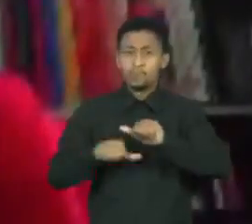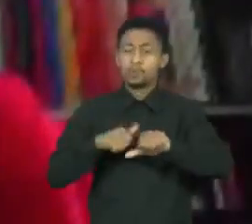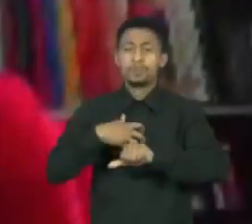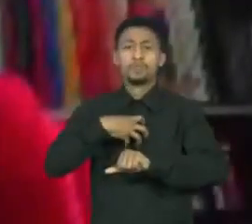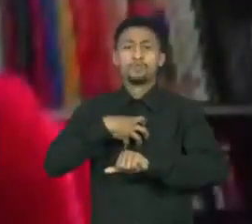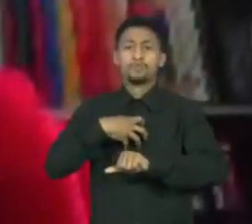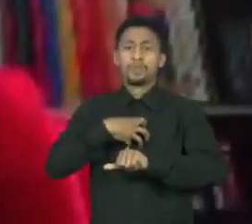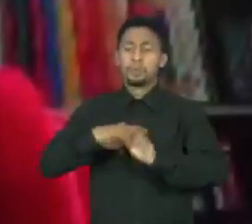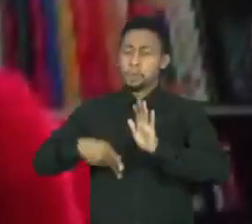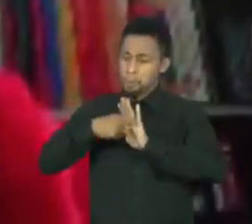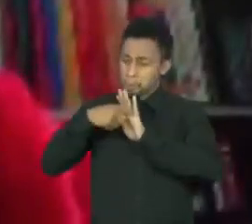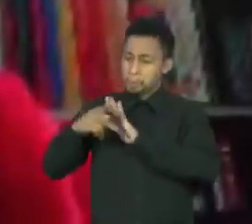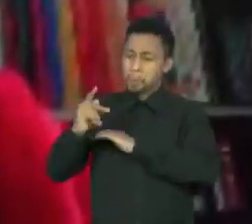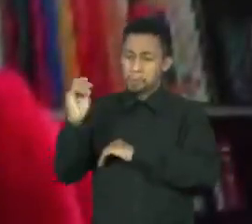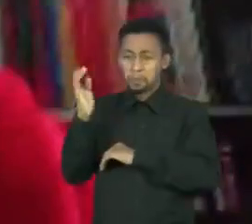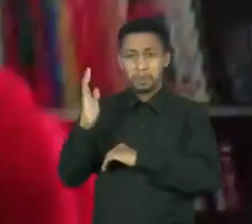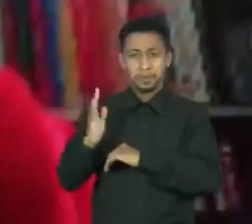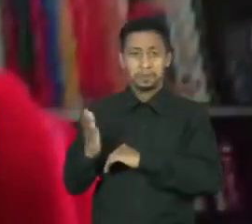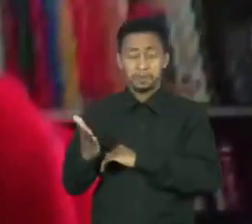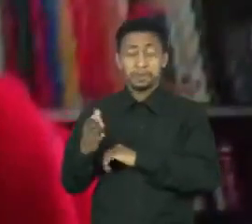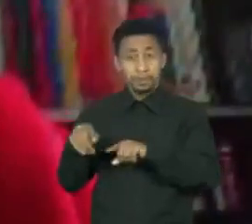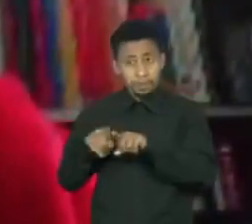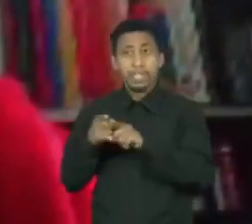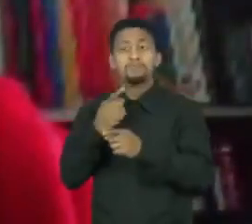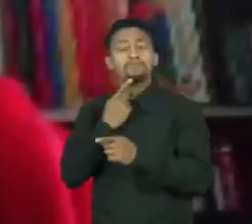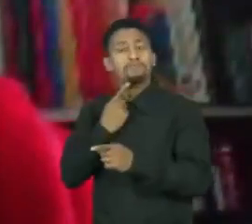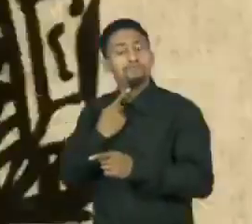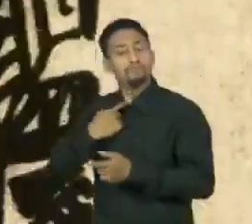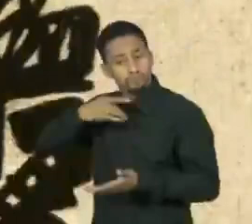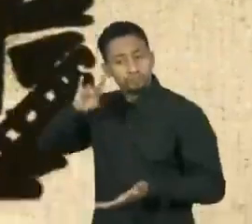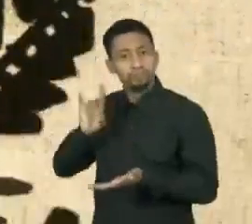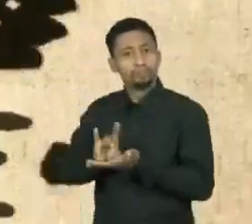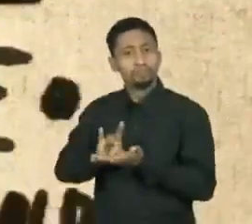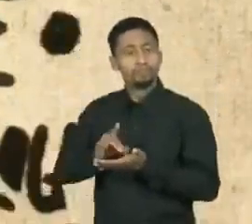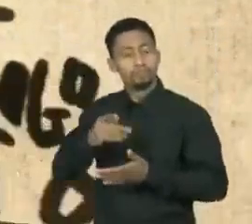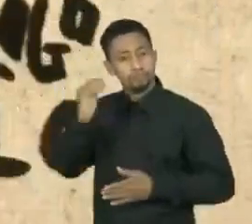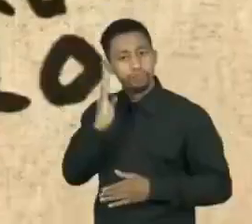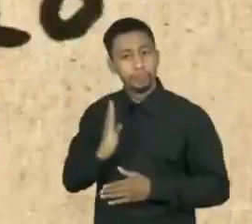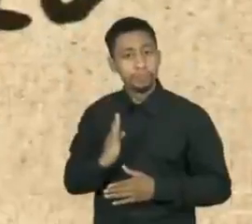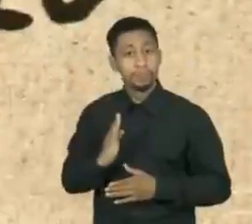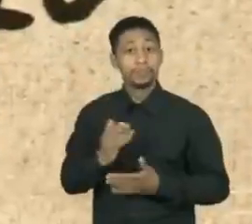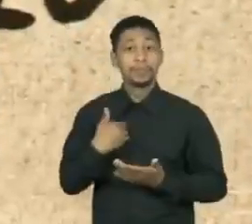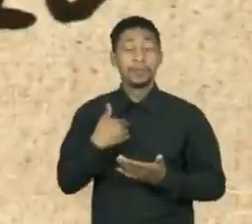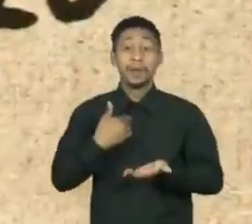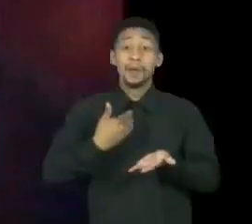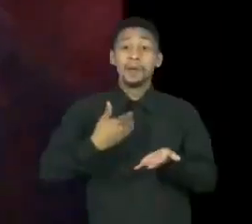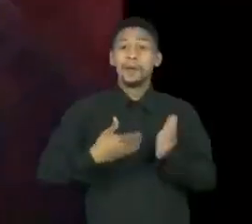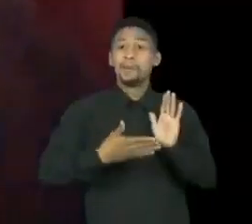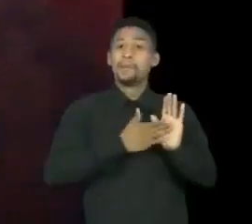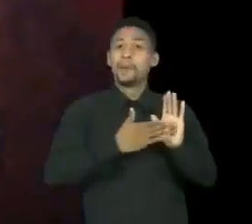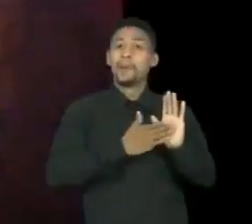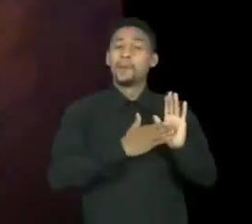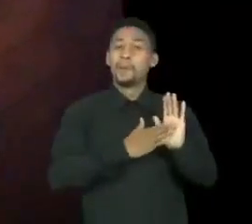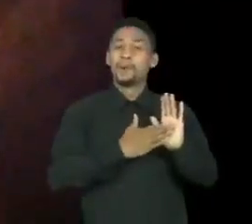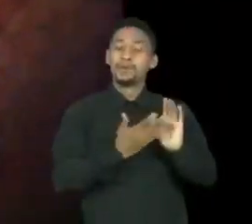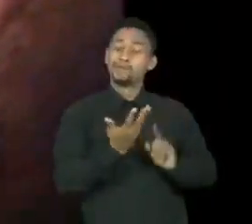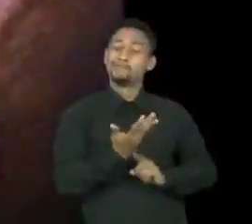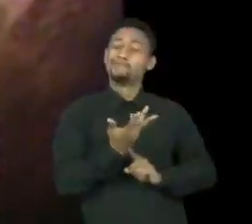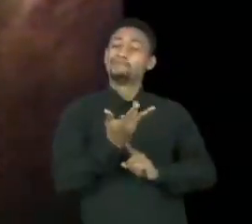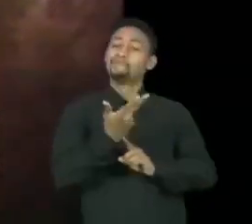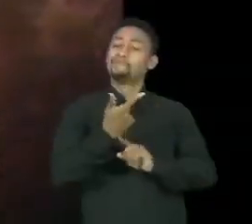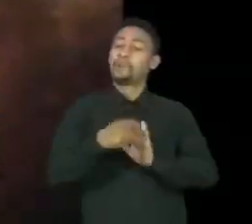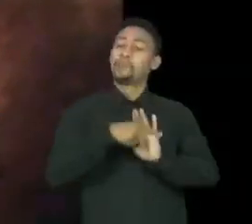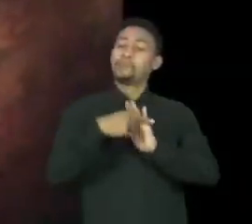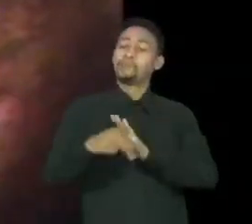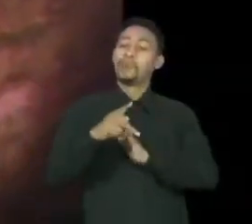europeização vigente, mas um desejo de afirmação nacional. A proposta dos modernistas era abrasileirar